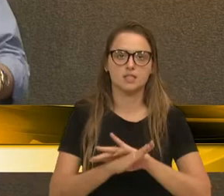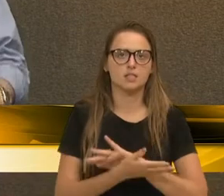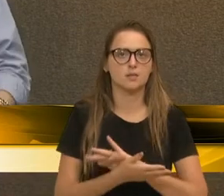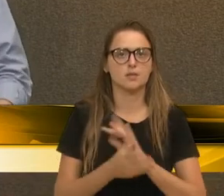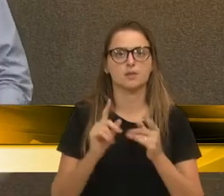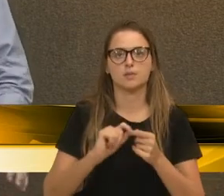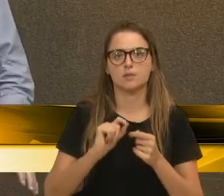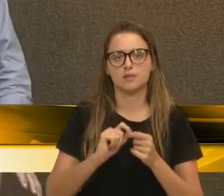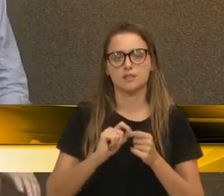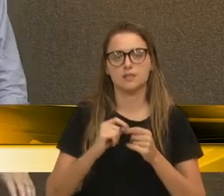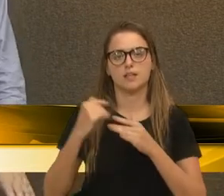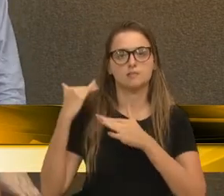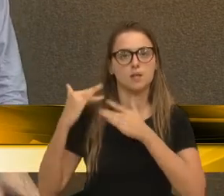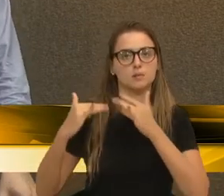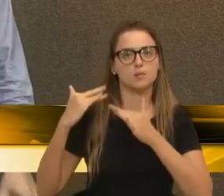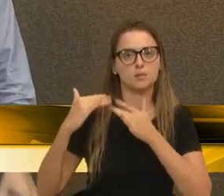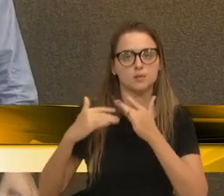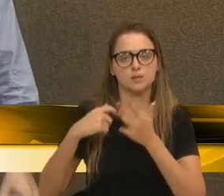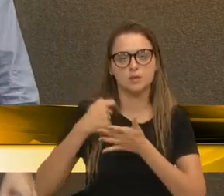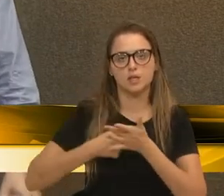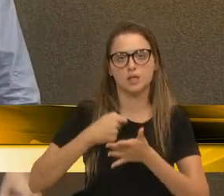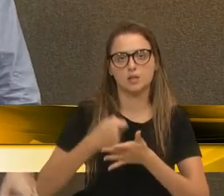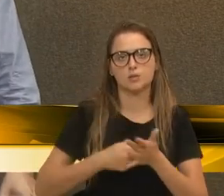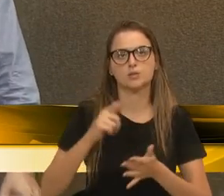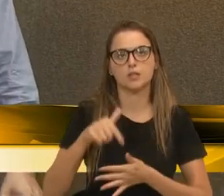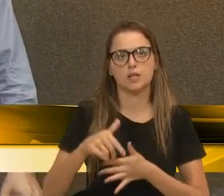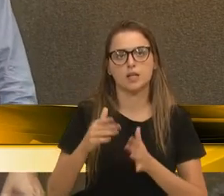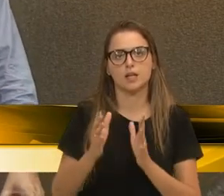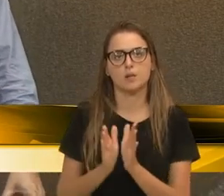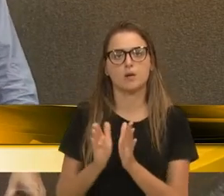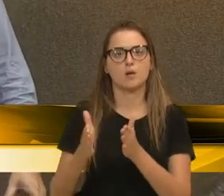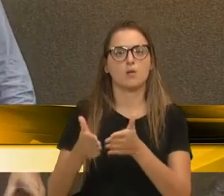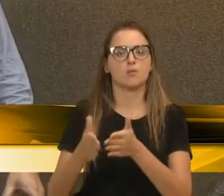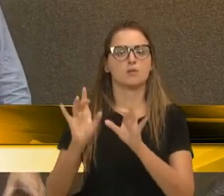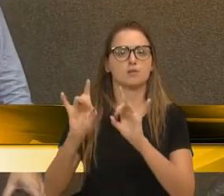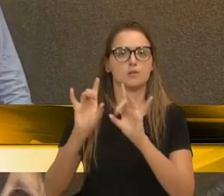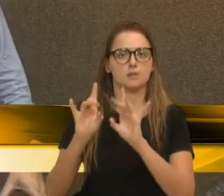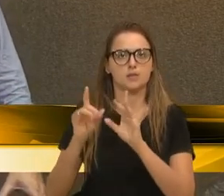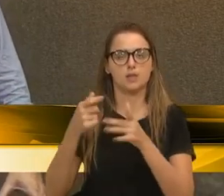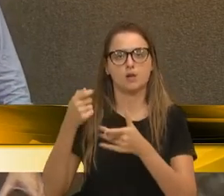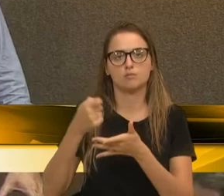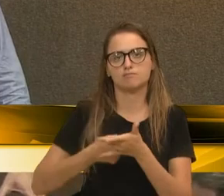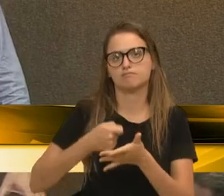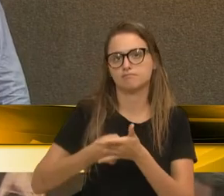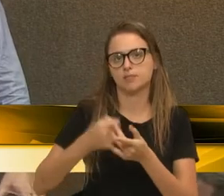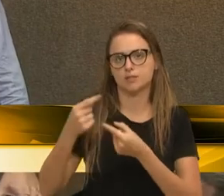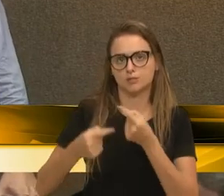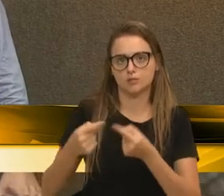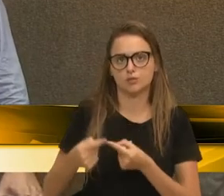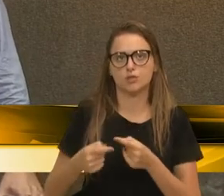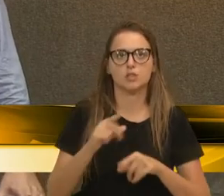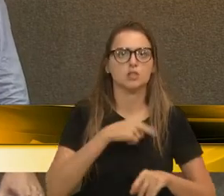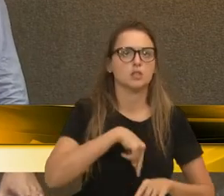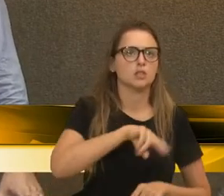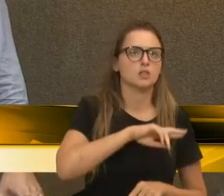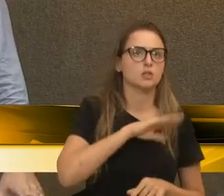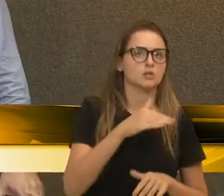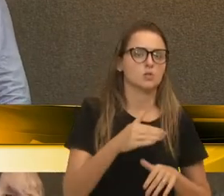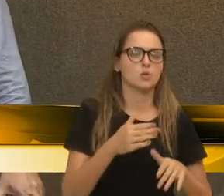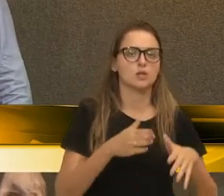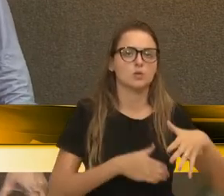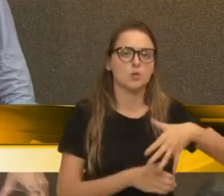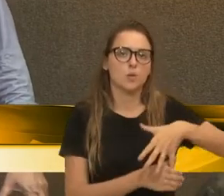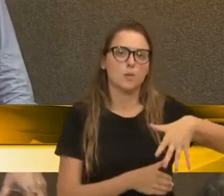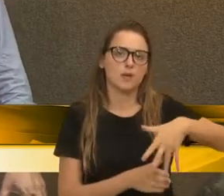fazer essa mobilização, sem dúvida nenhuma, a frente parlamentar. Nós aqui, na luta dos hospedagens, criamos aquela frente